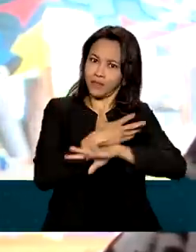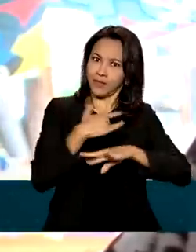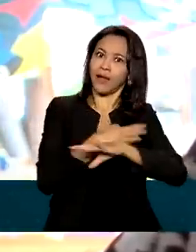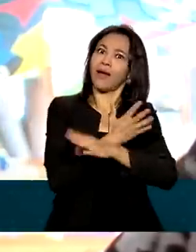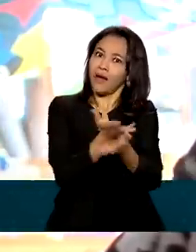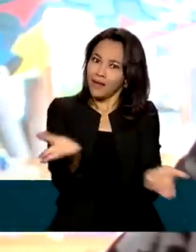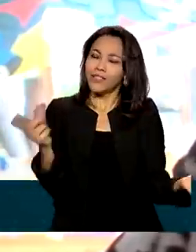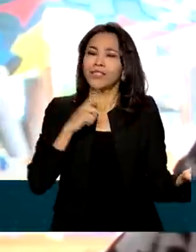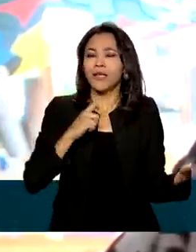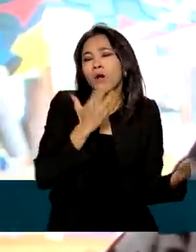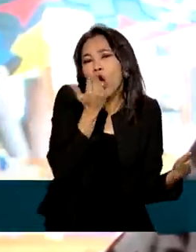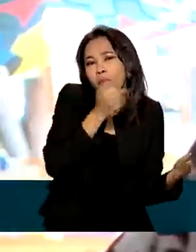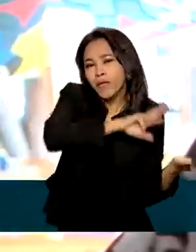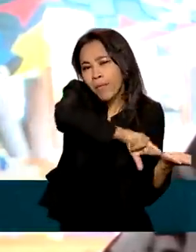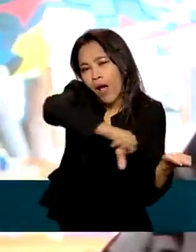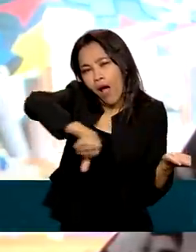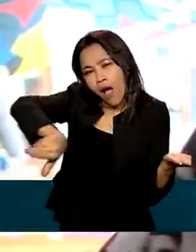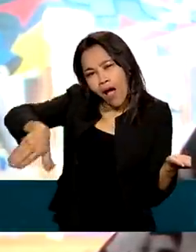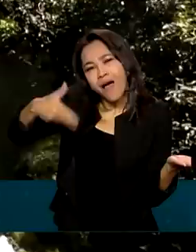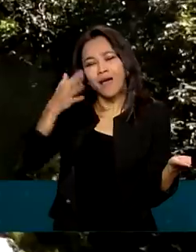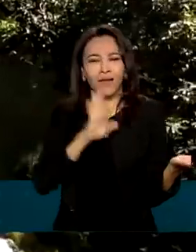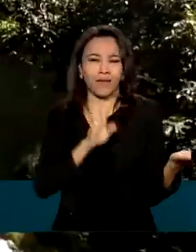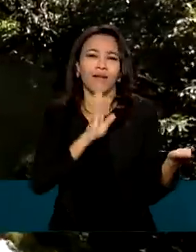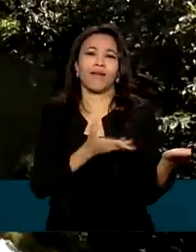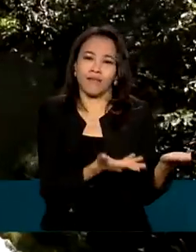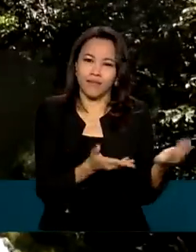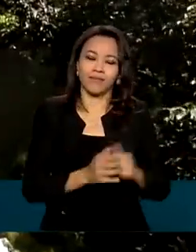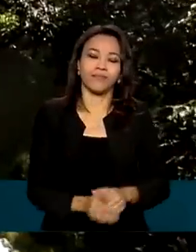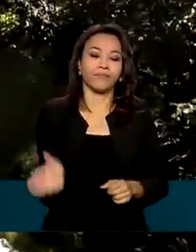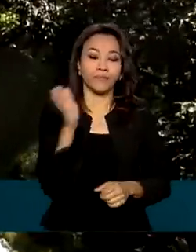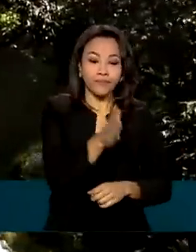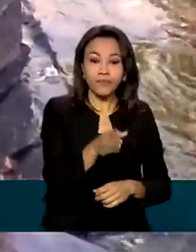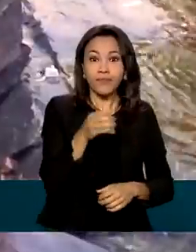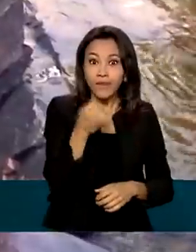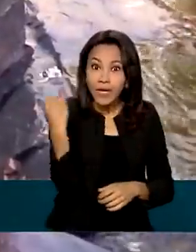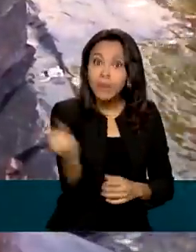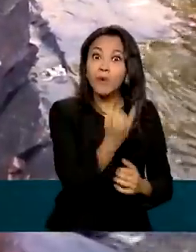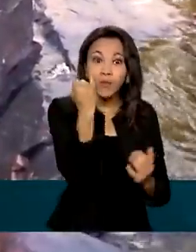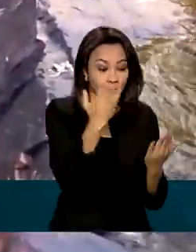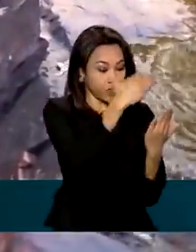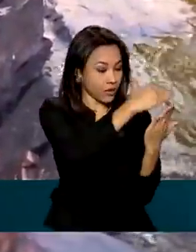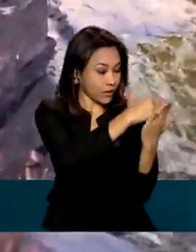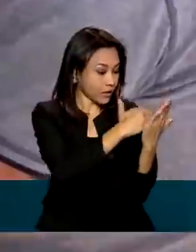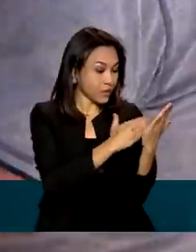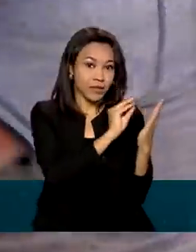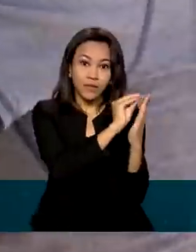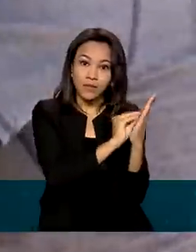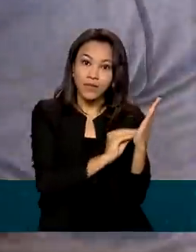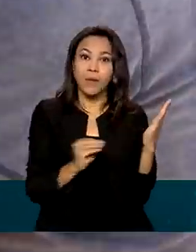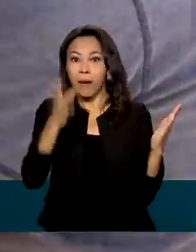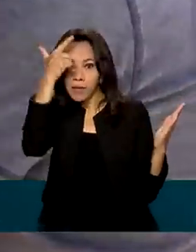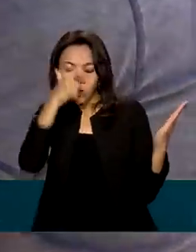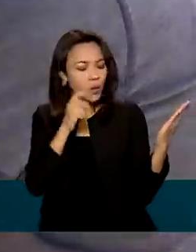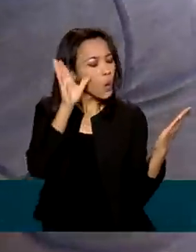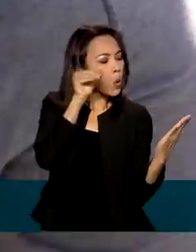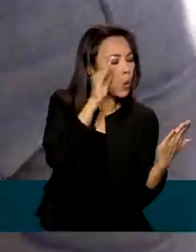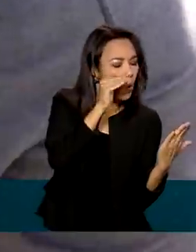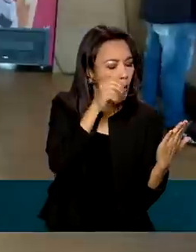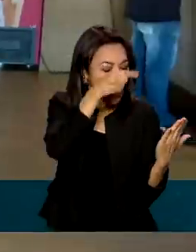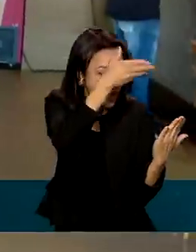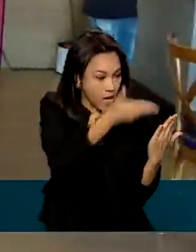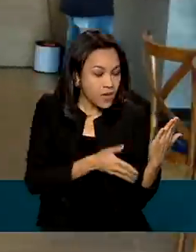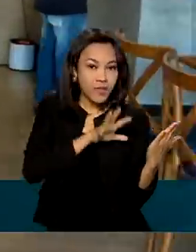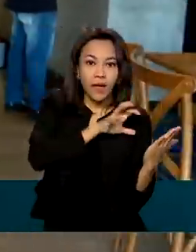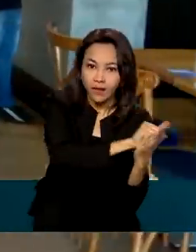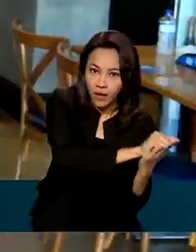gente tem uma culinária vasta aqui em Brasília, é muito legal. Além de ser uma importante fonte de consulta para o turista, o Cadastur